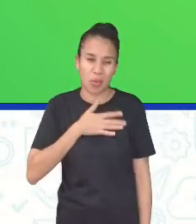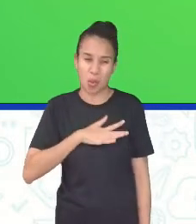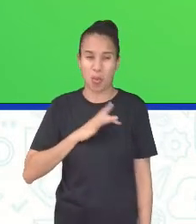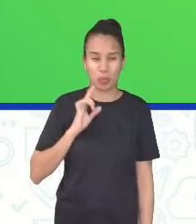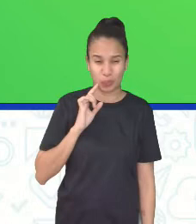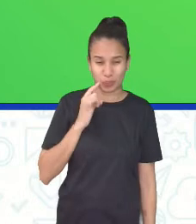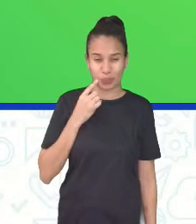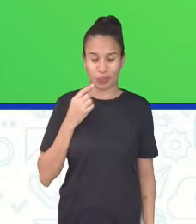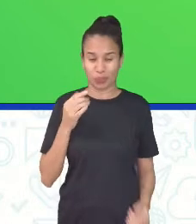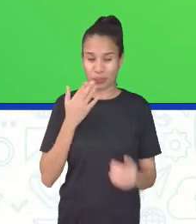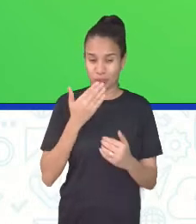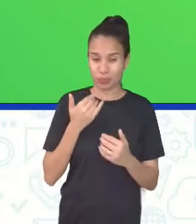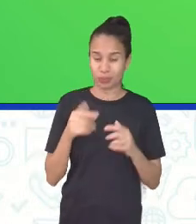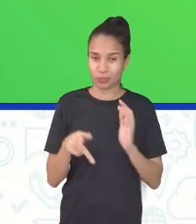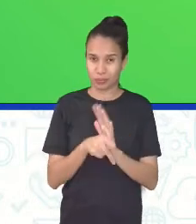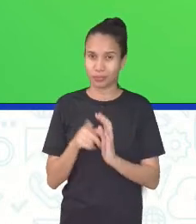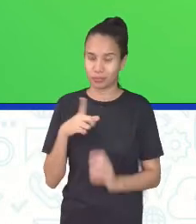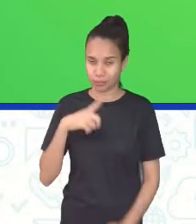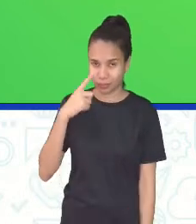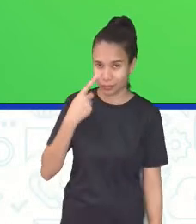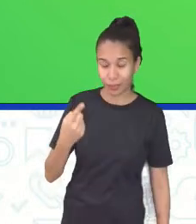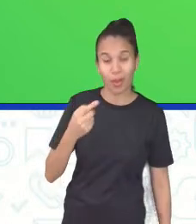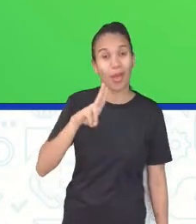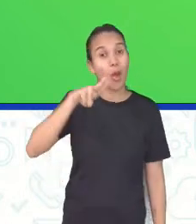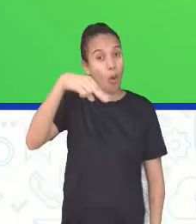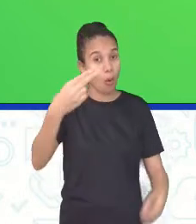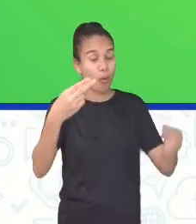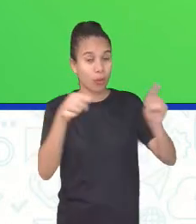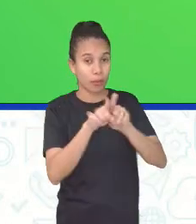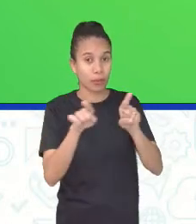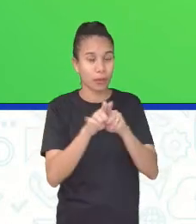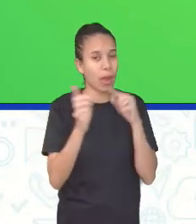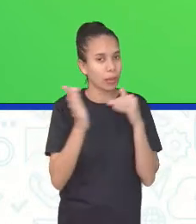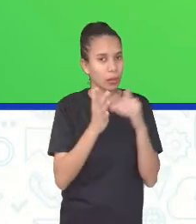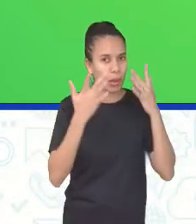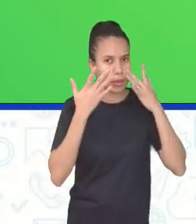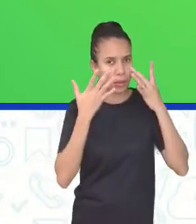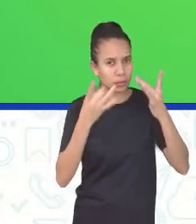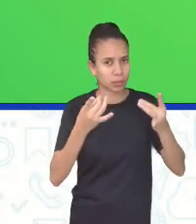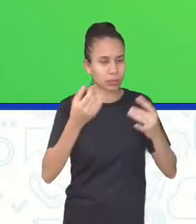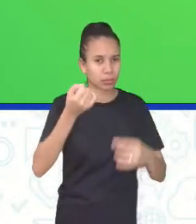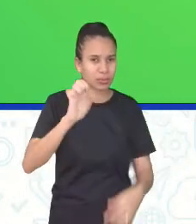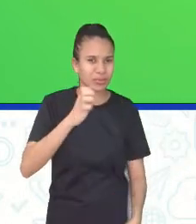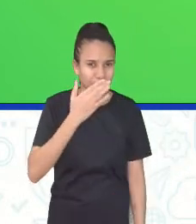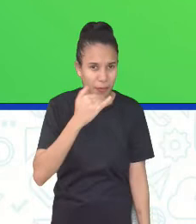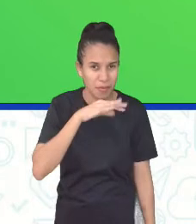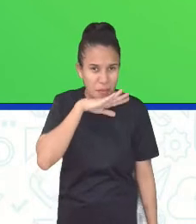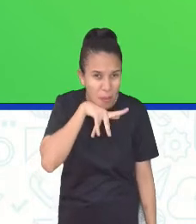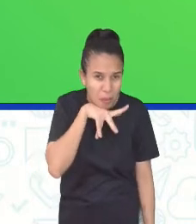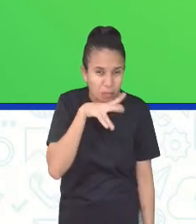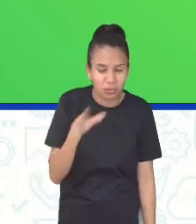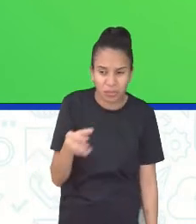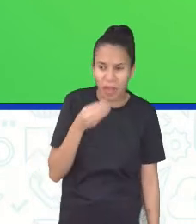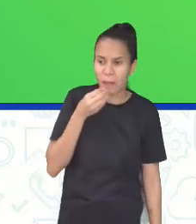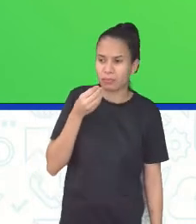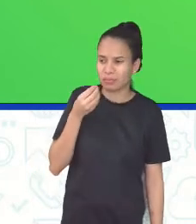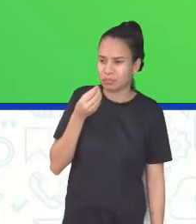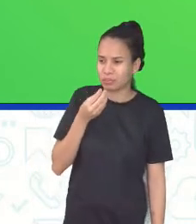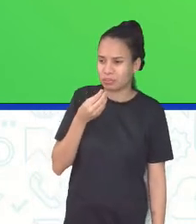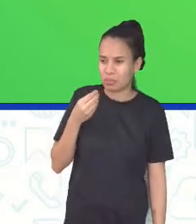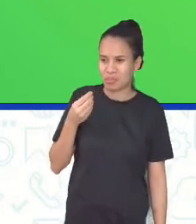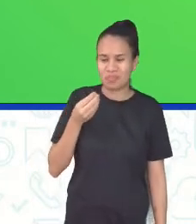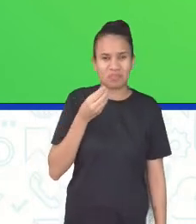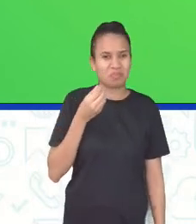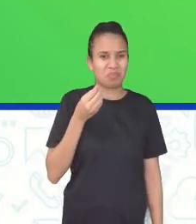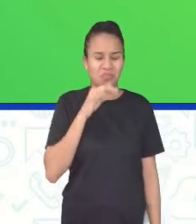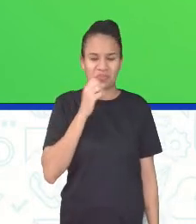determinado alimento, não é isso? Ou até mesmo um alerta, quando o alimento está estragado. Então se a gente coloca na